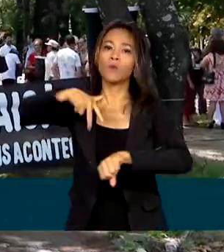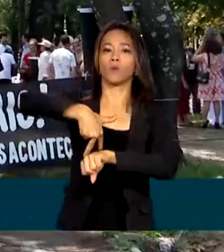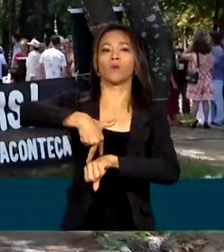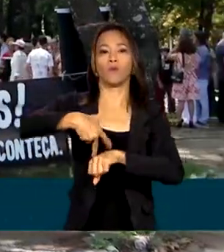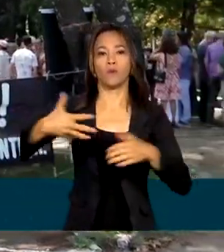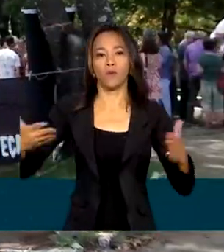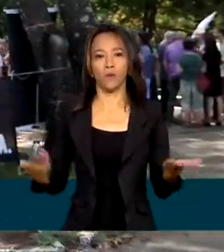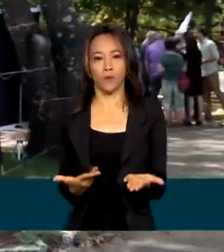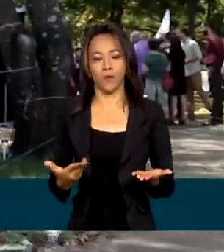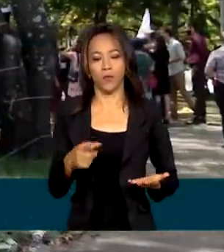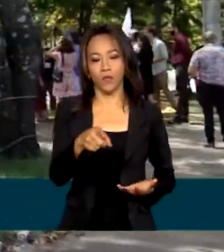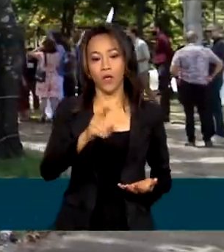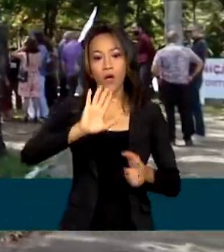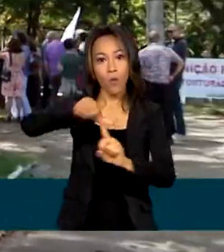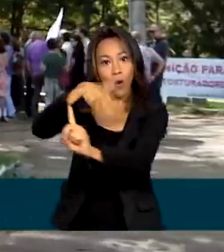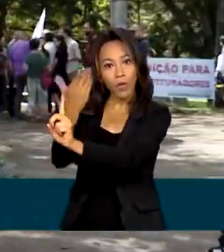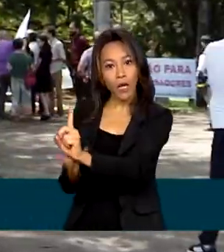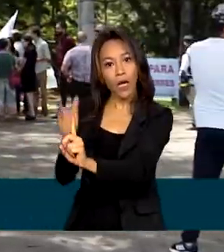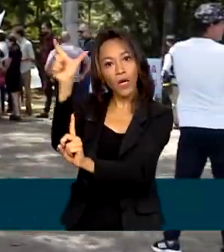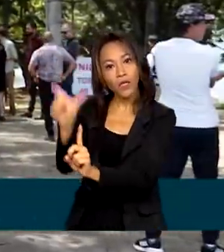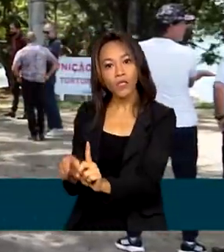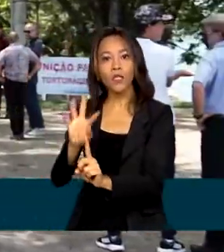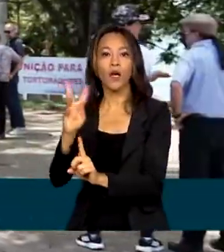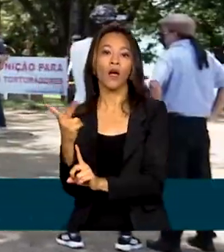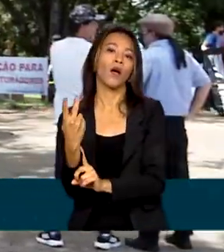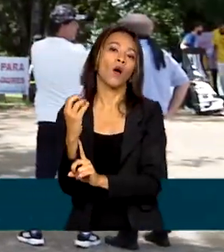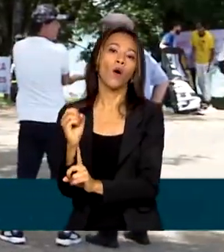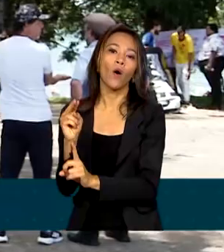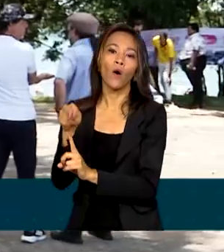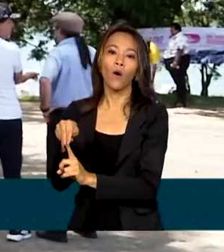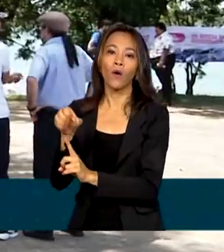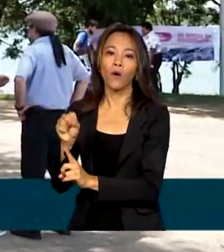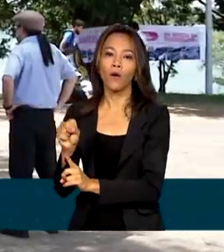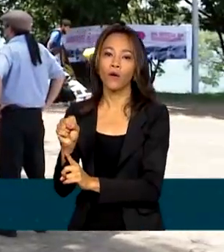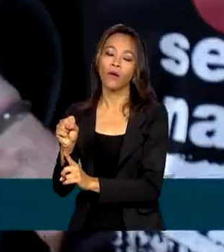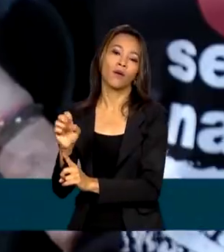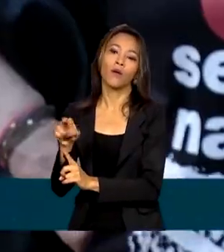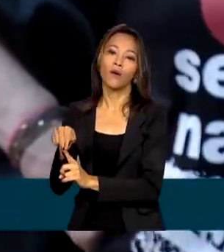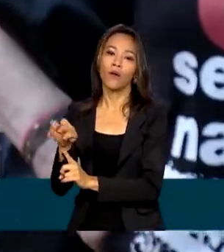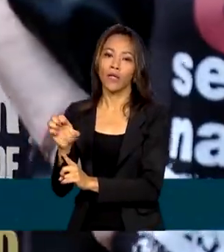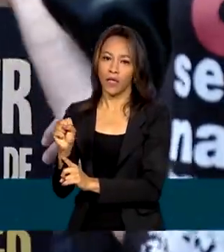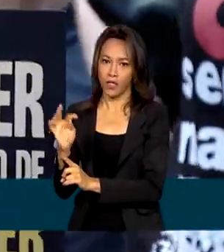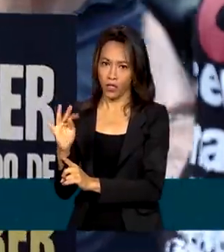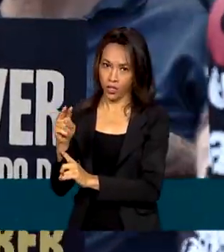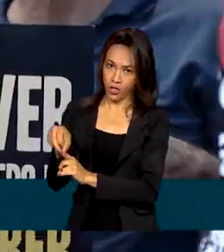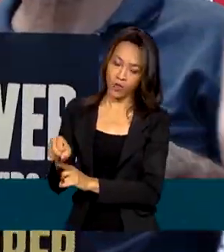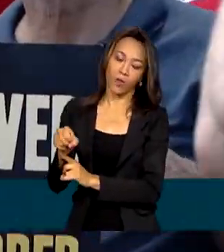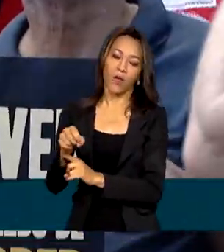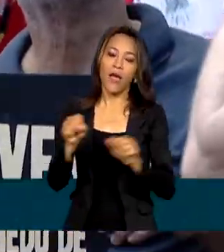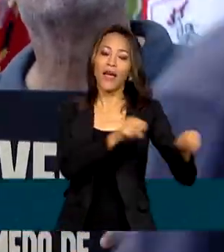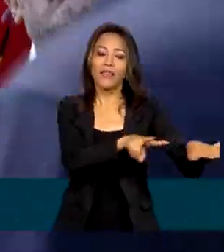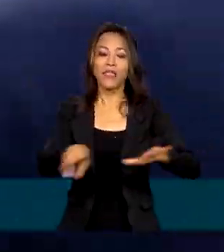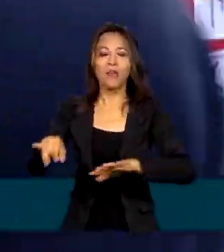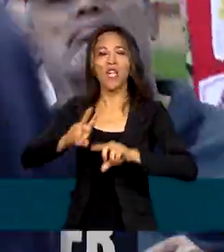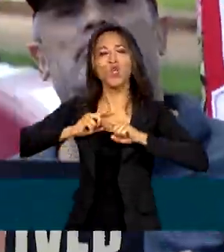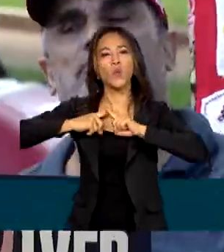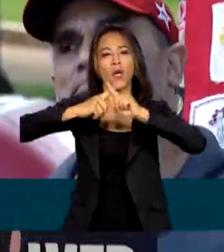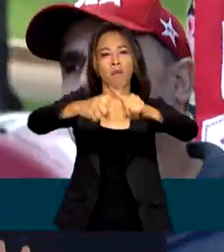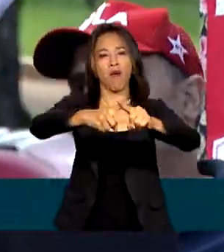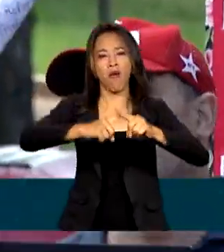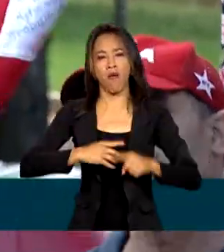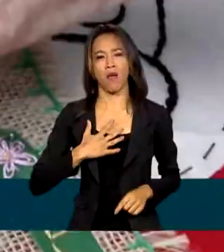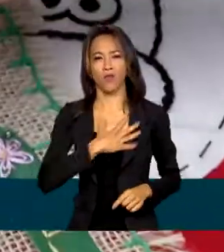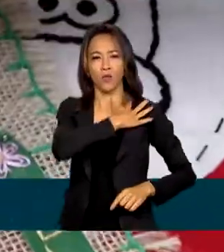ato em homenagem a Onestino Guimarães faz parte da Semana do Nunca Mais, promovida pelo Ministério dos Direitos Humanos e